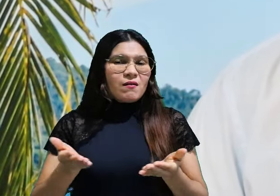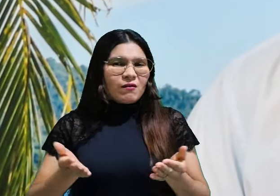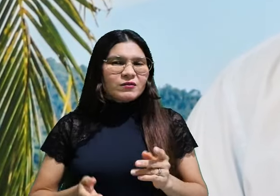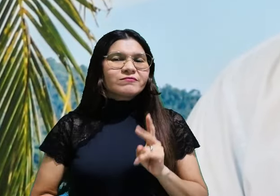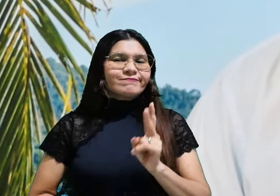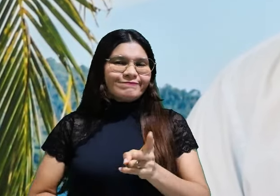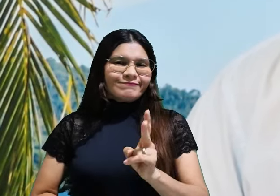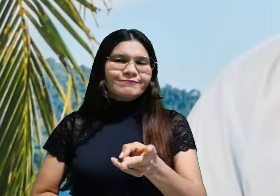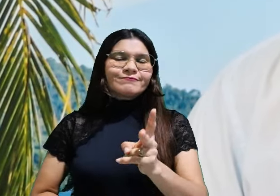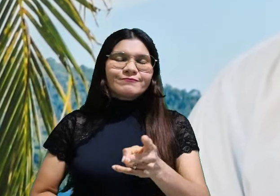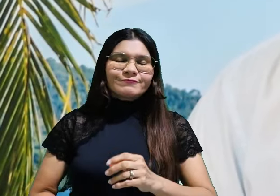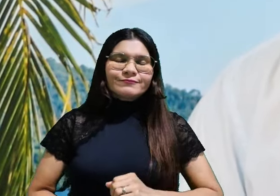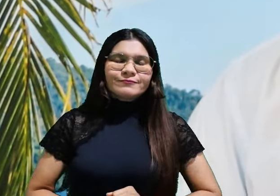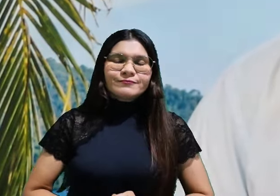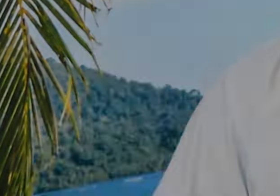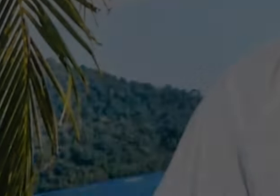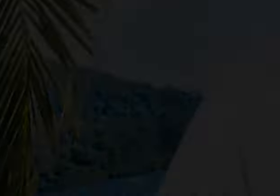hoje e para sempre.